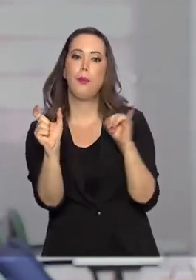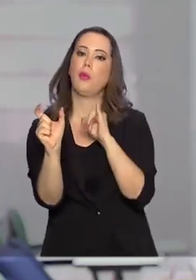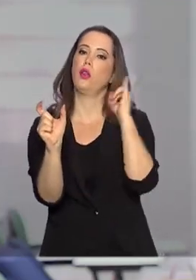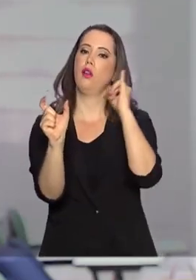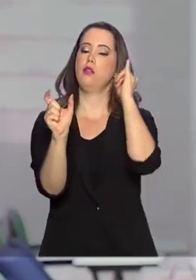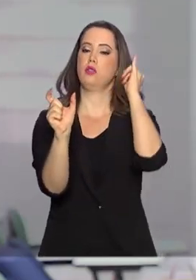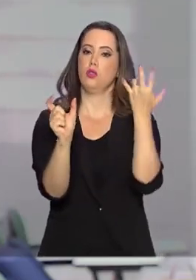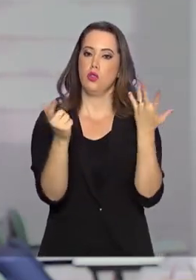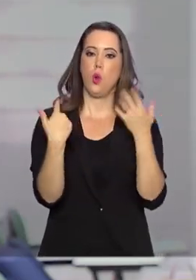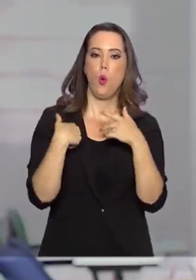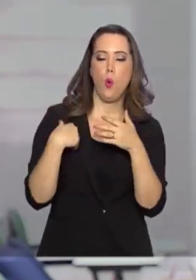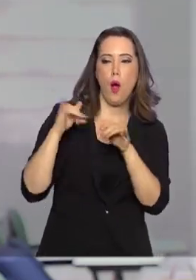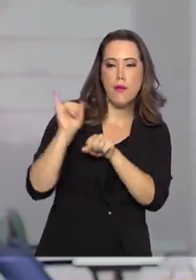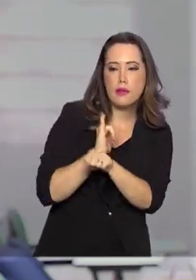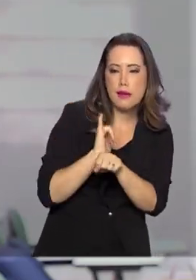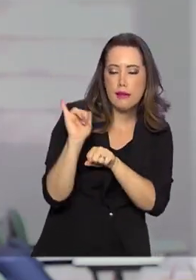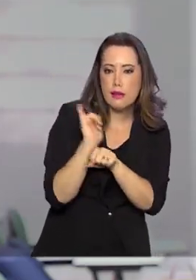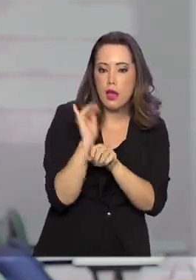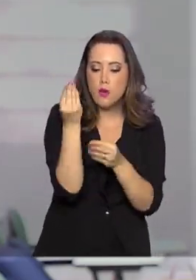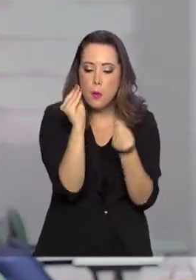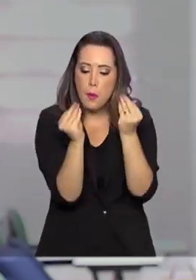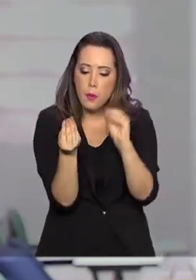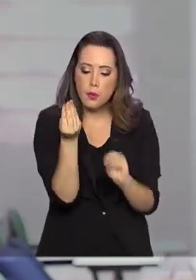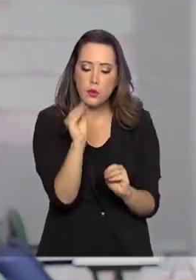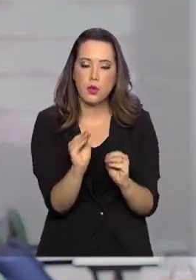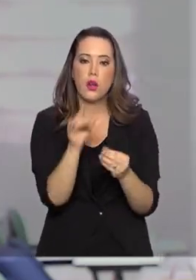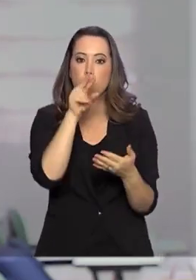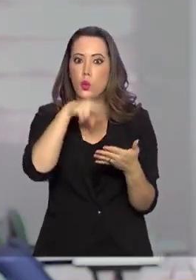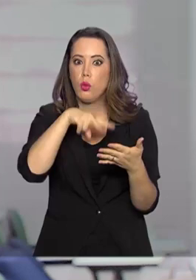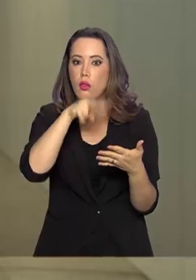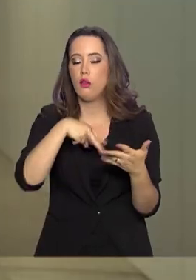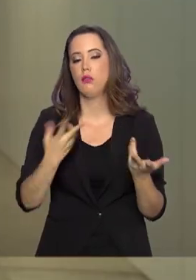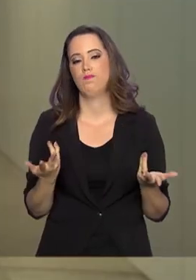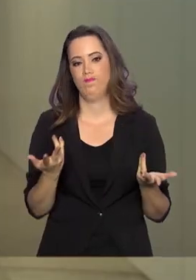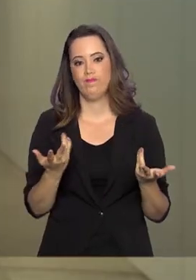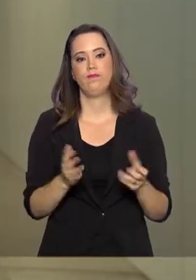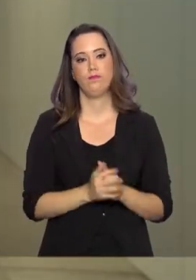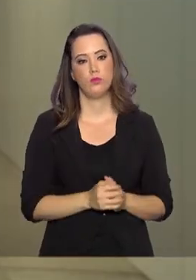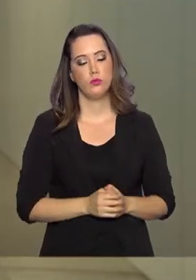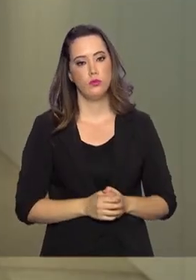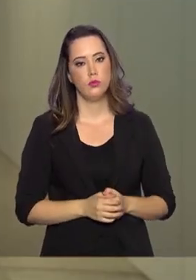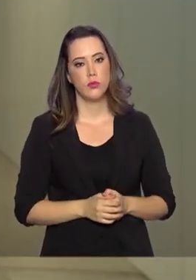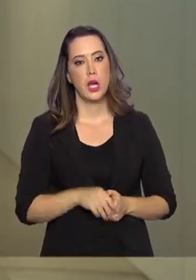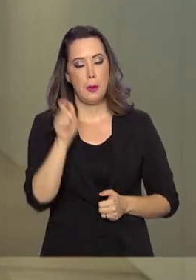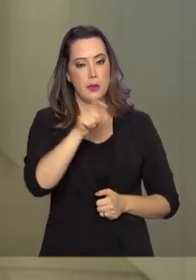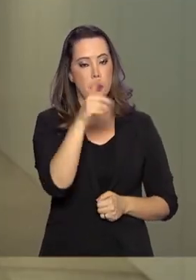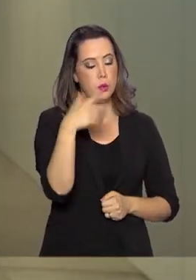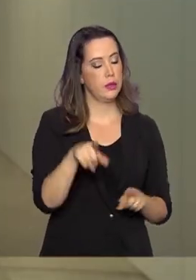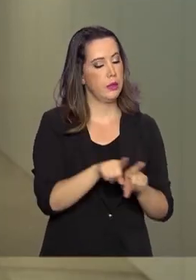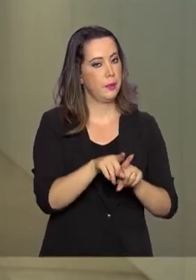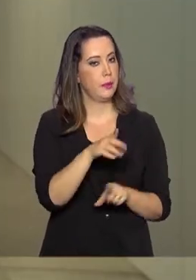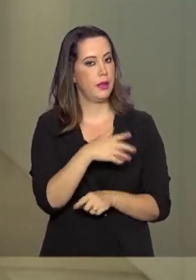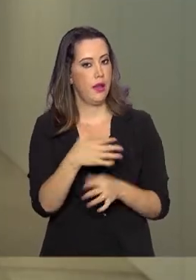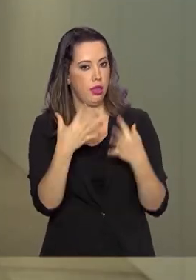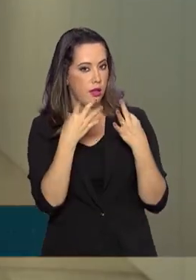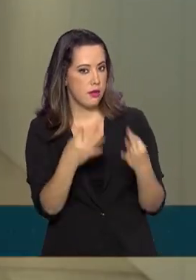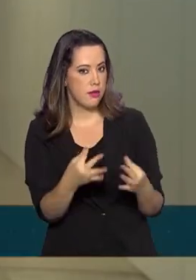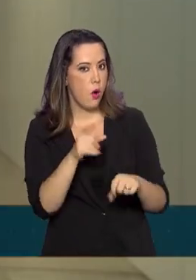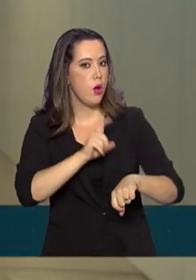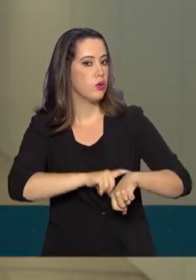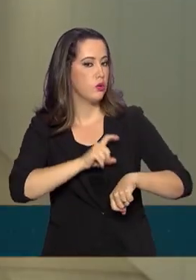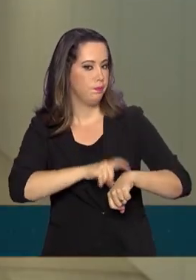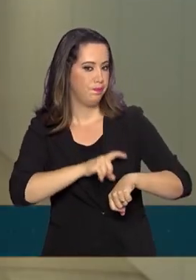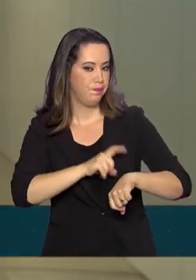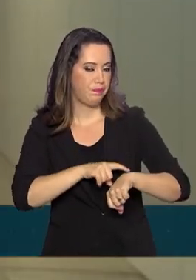estratégias argumentativas utilizadas no desenvolvimento desses textos. O candidato também deve ficar atento aos horários. Os